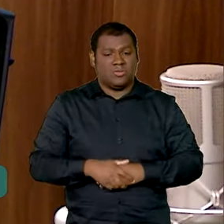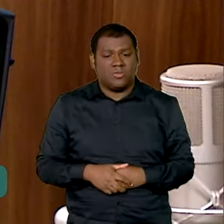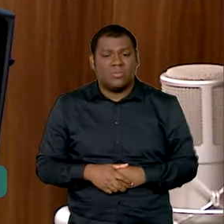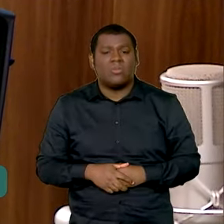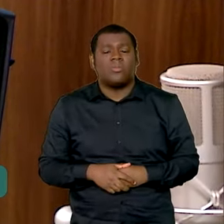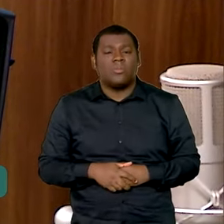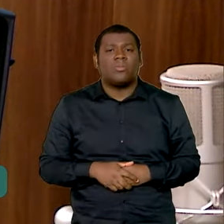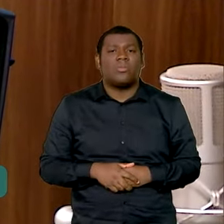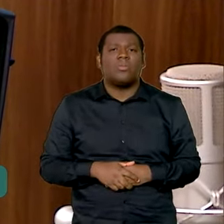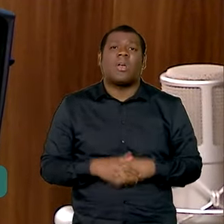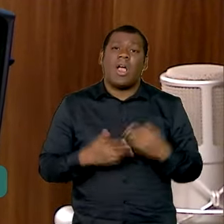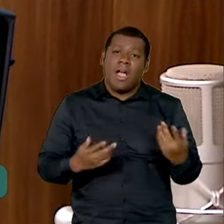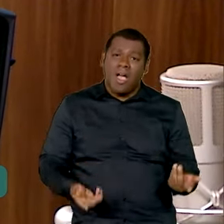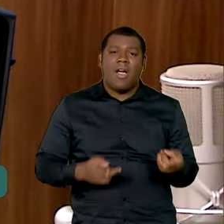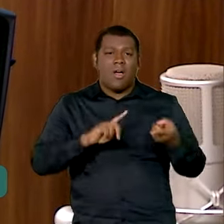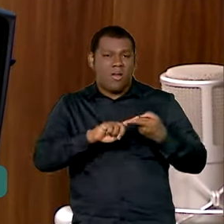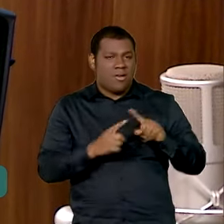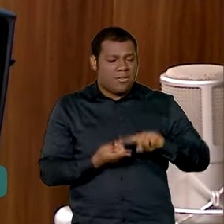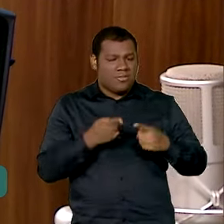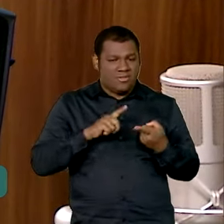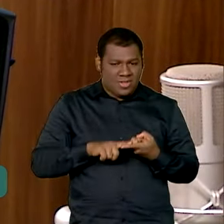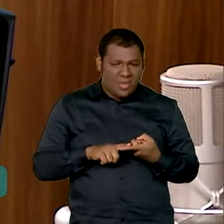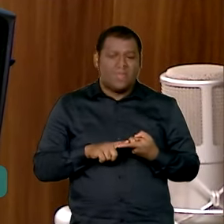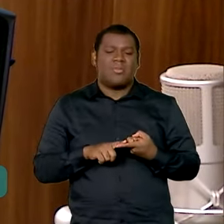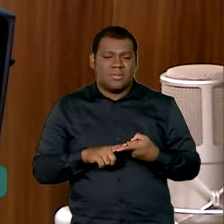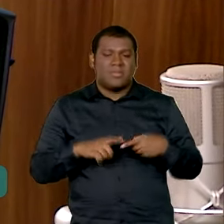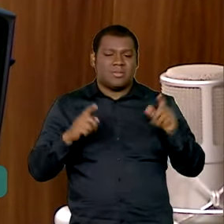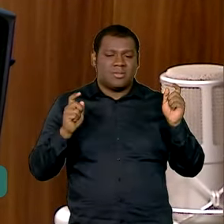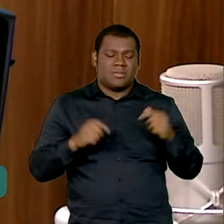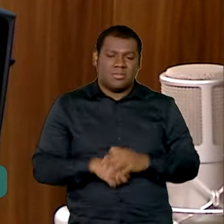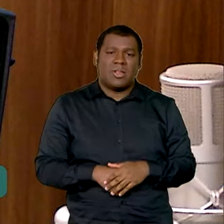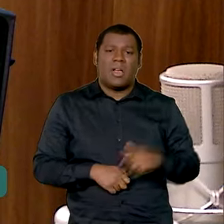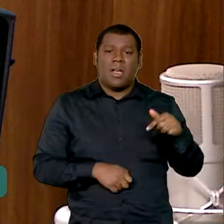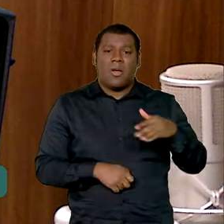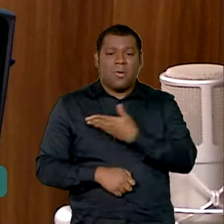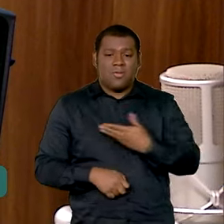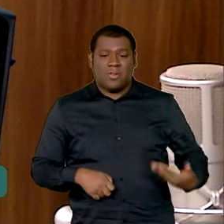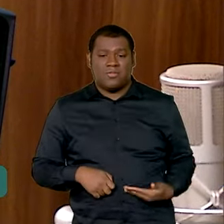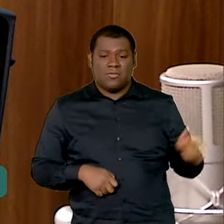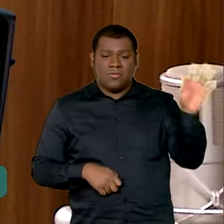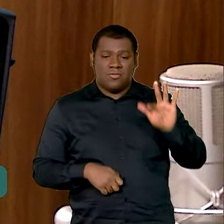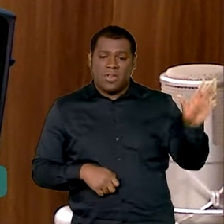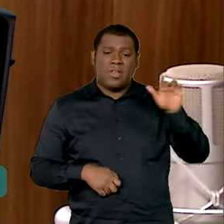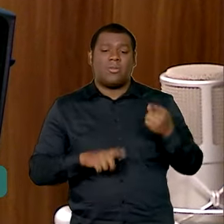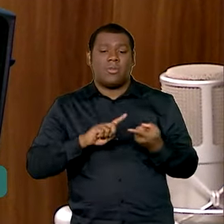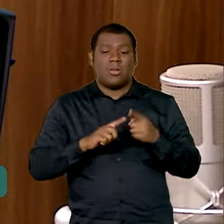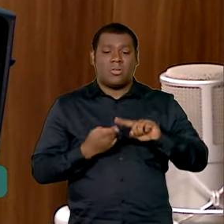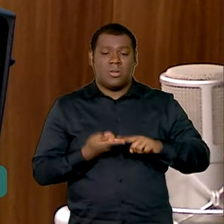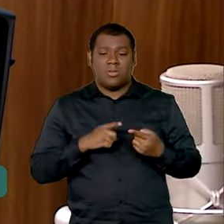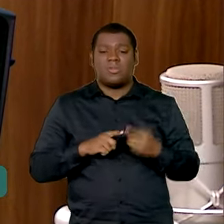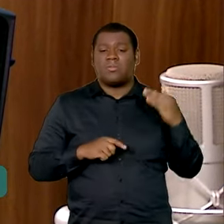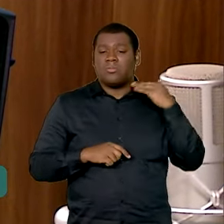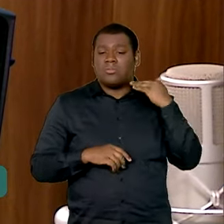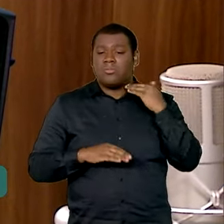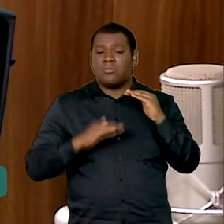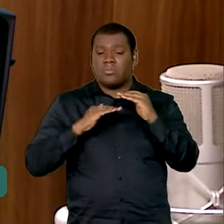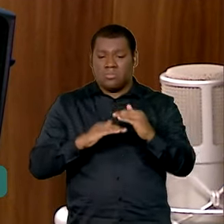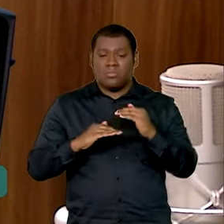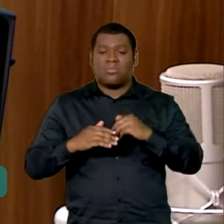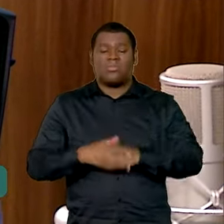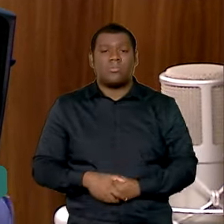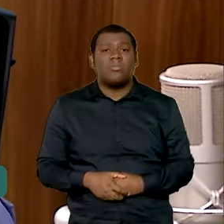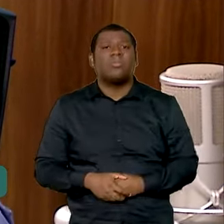permitiu essa negociação a segunda novidade foi a novidade de